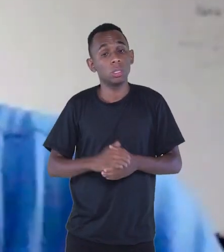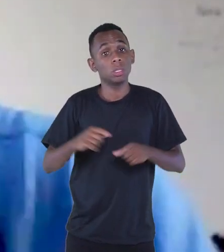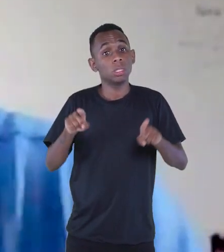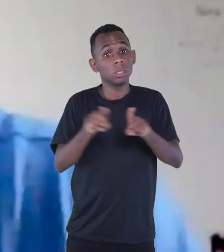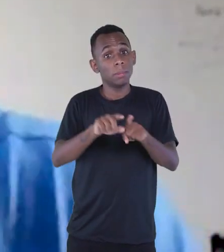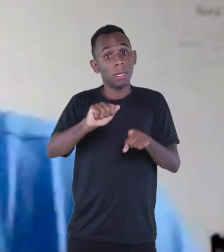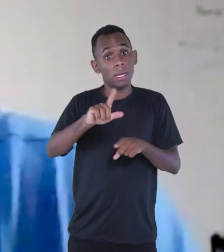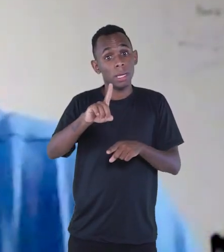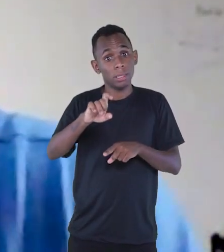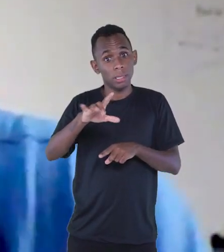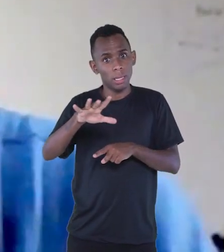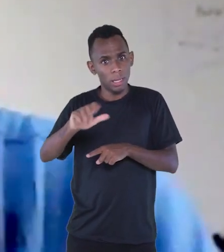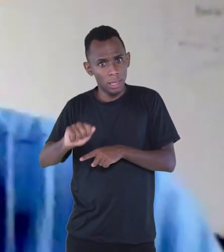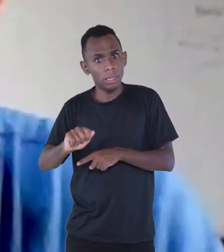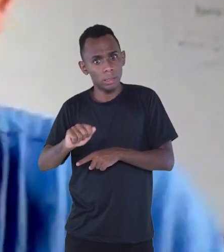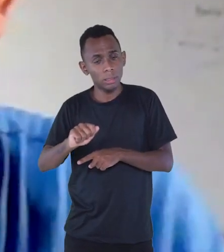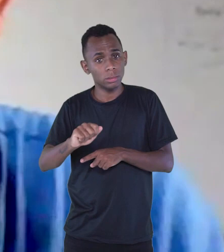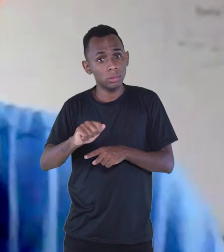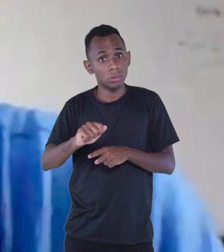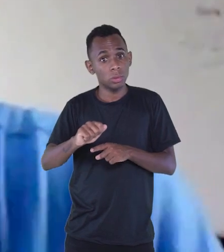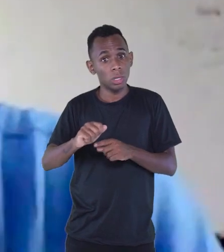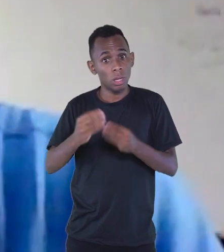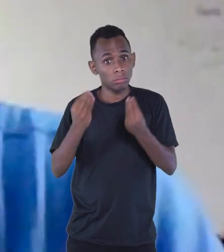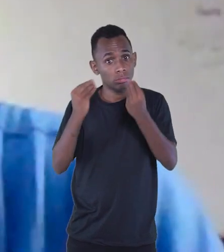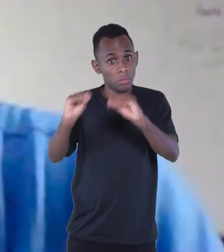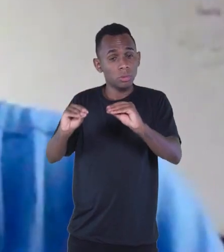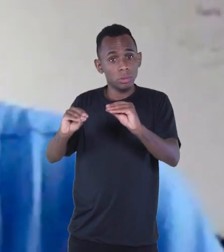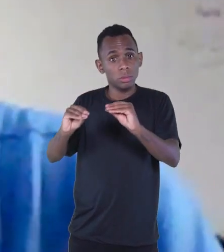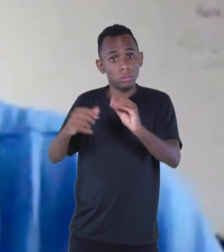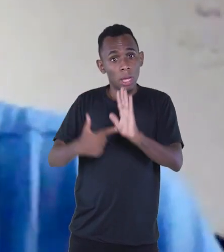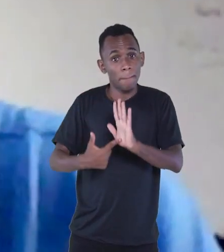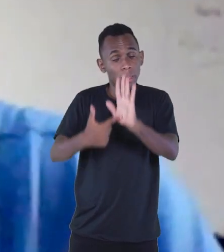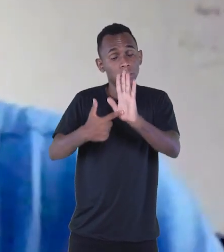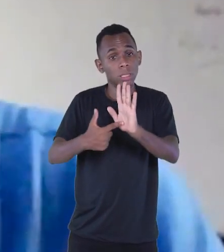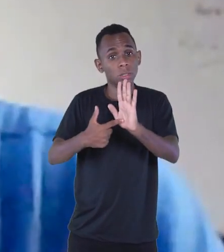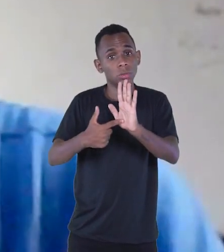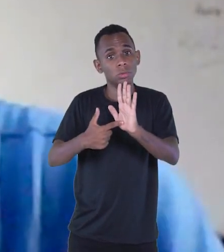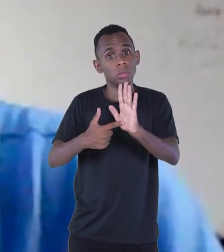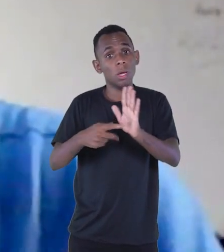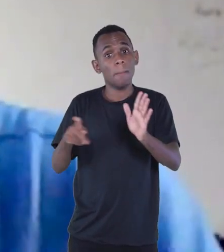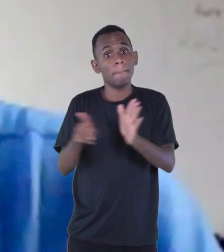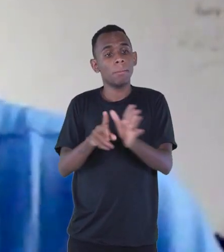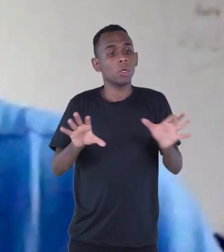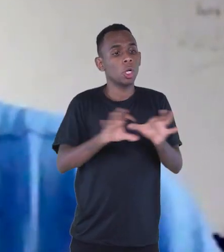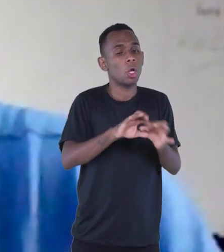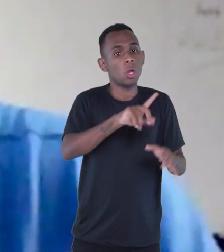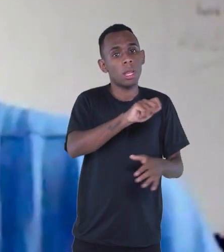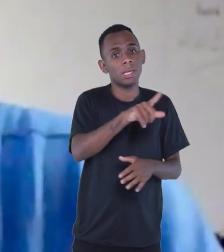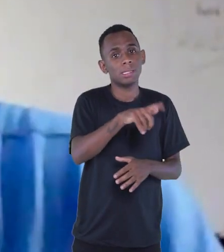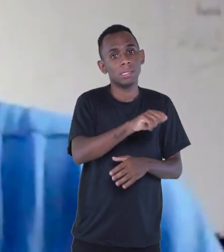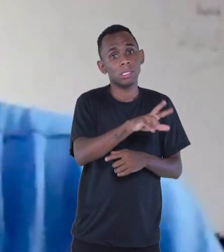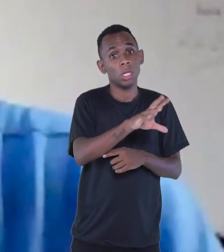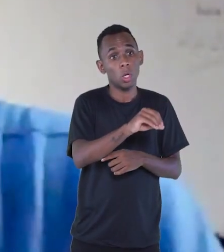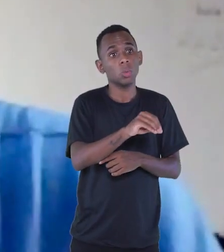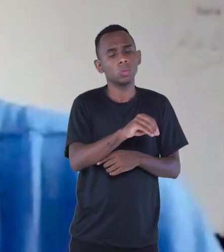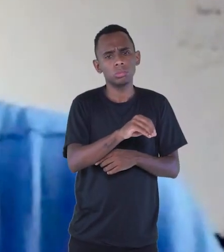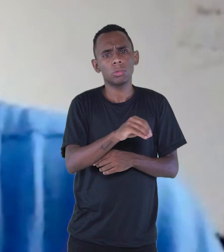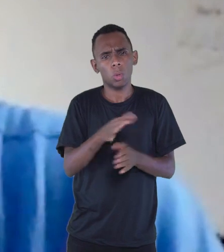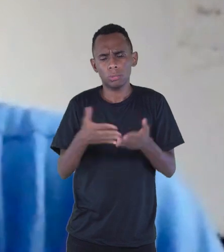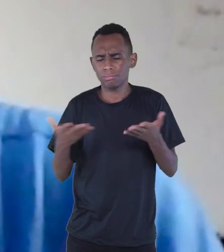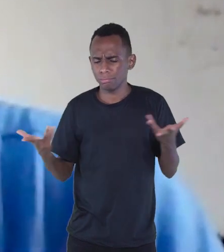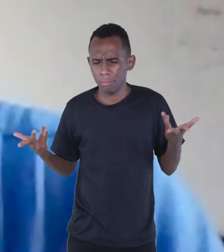Adélia publica, ainda em NED tem livros, ela publica um suplemento que o Lázaro criou, que é o Diadolim, um suplemento